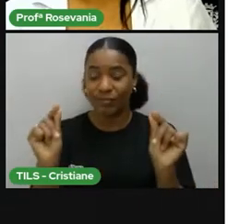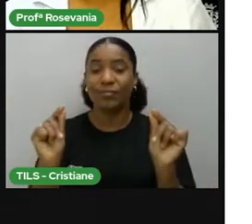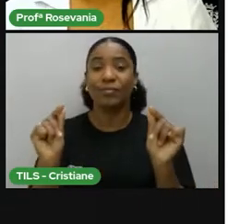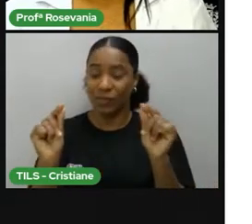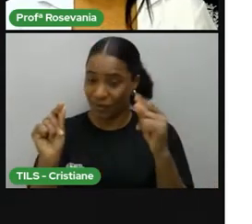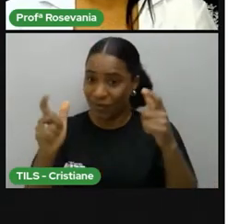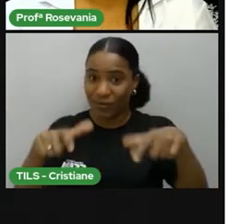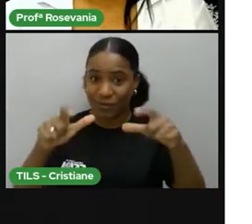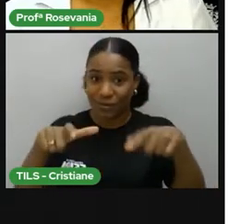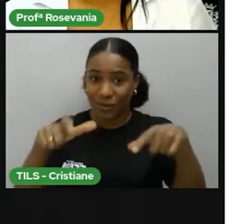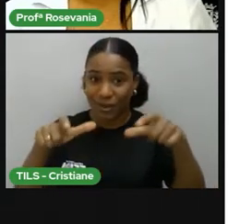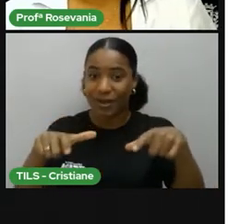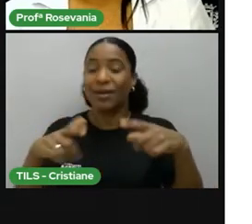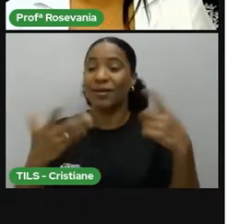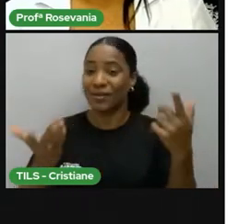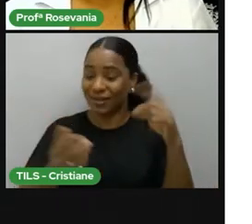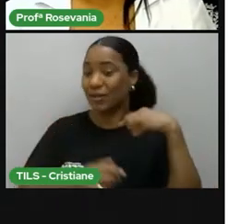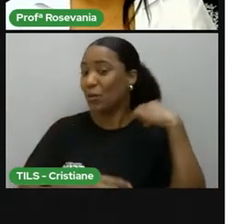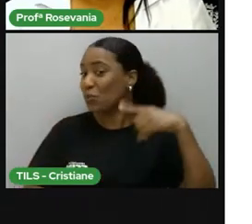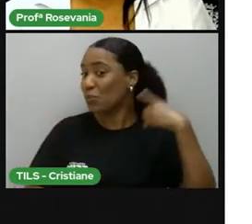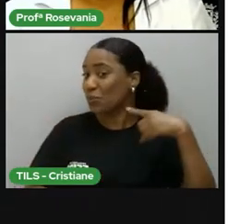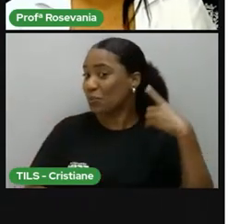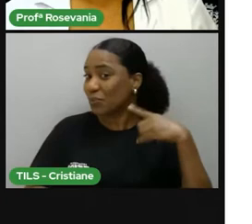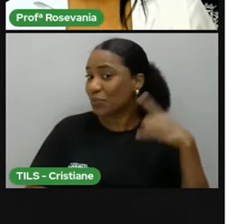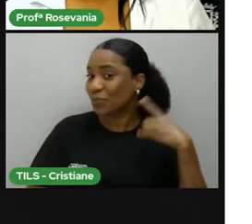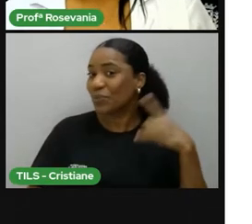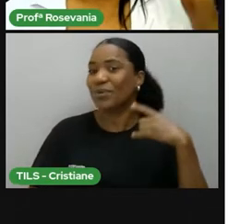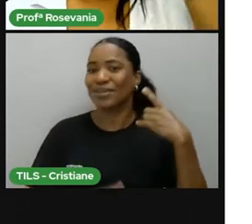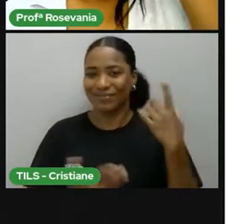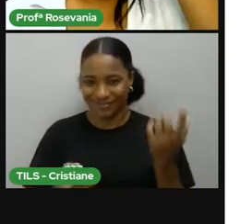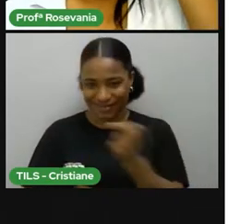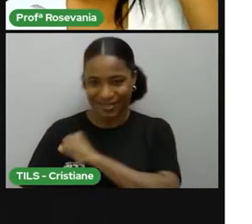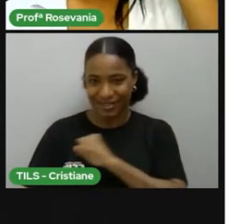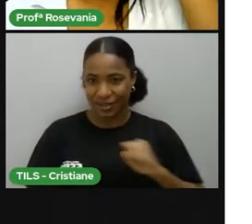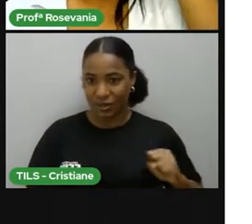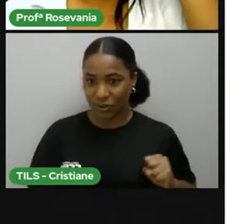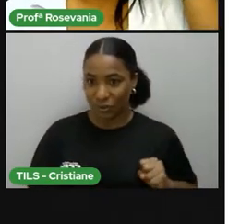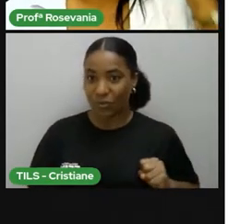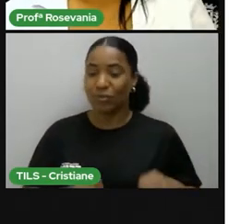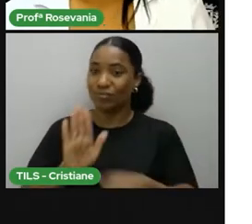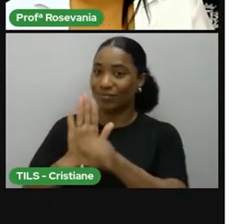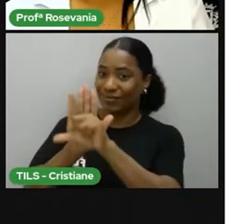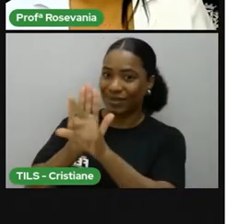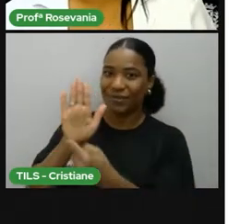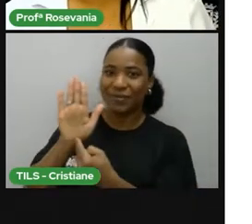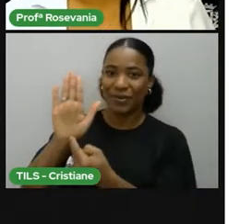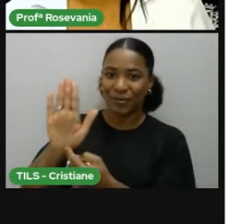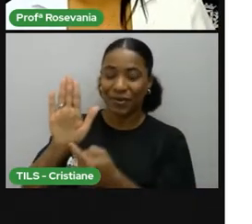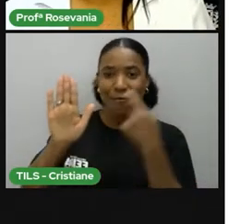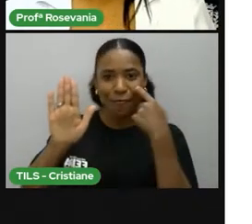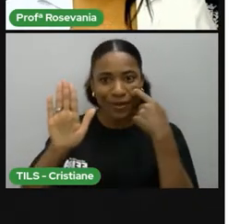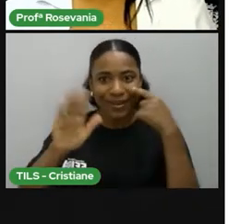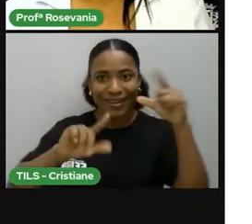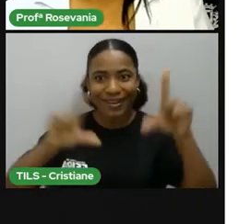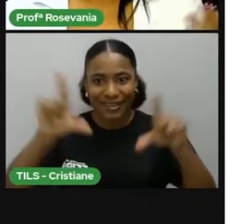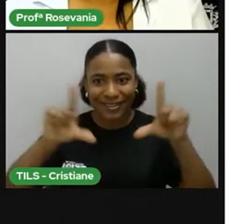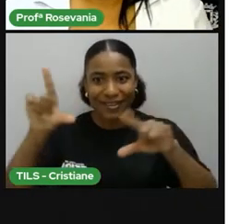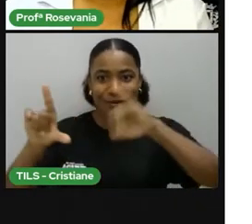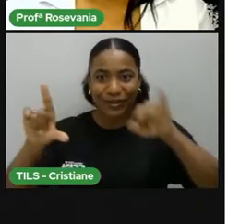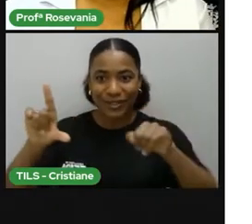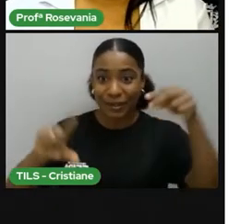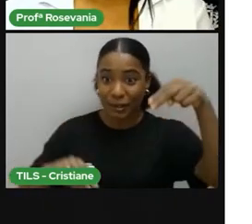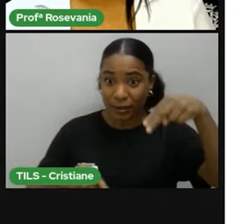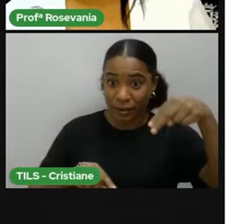senadores e os deputados lá, né, fazendo nossas leis, Então, é muito comum no Jornal Nacional vocês encontrarem ele aí. Então,